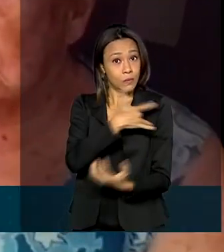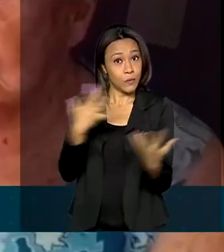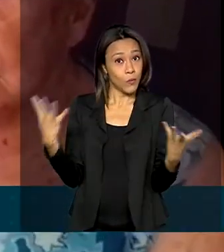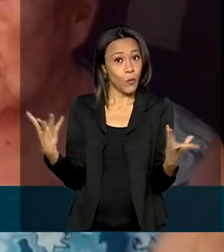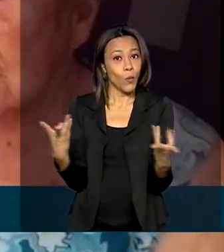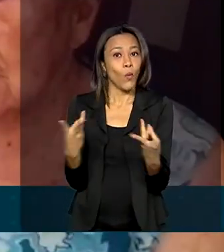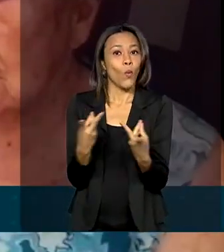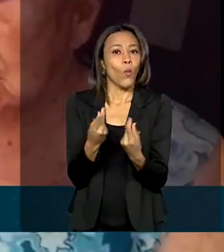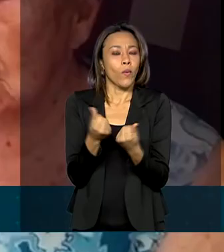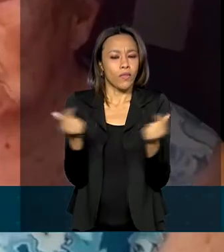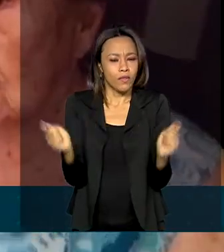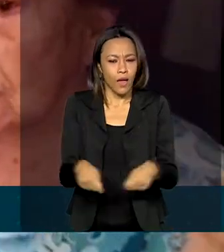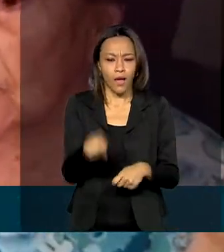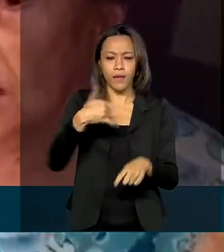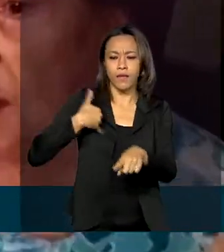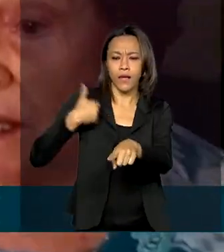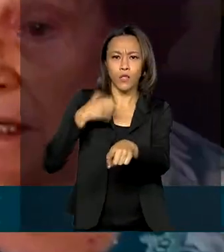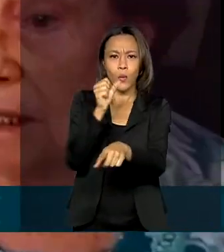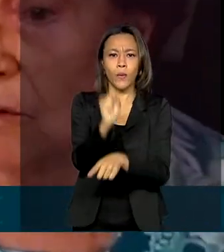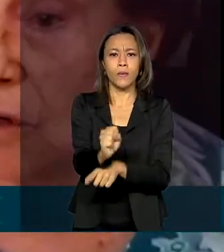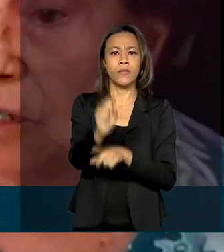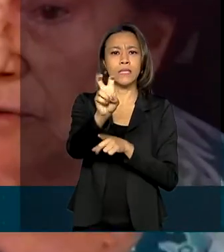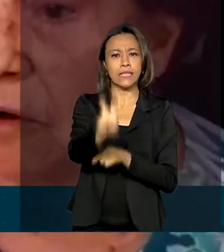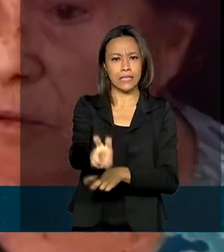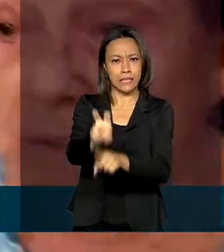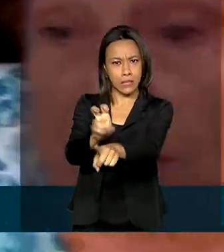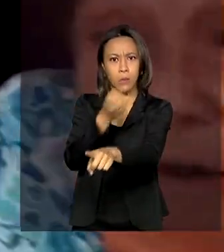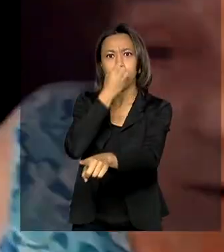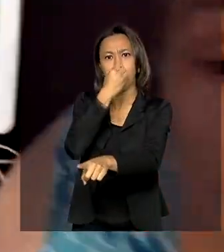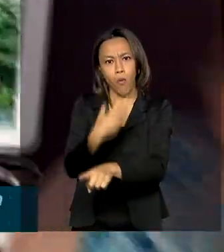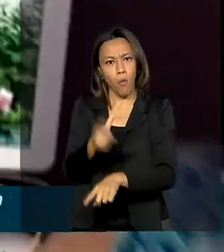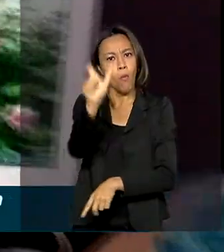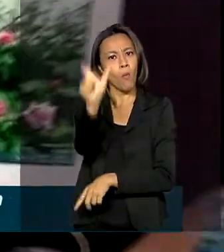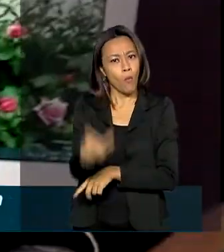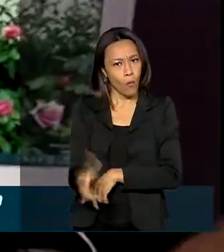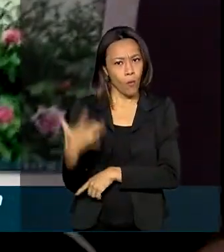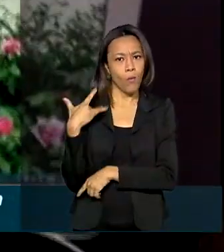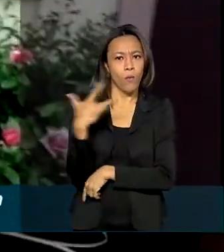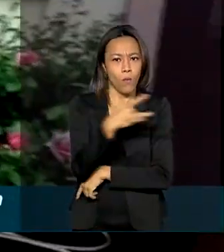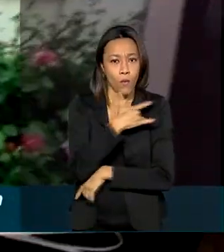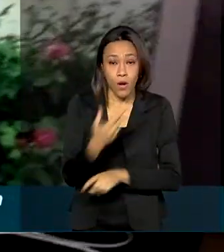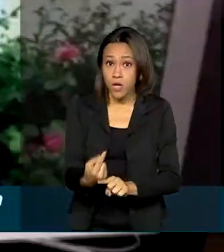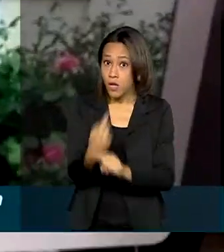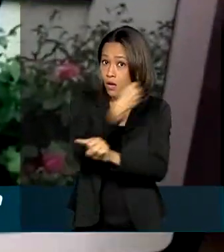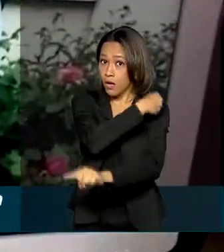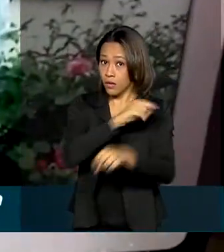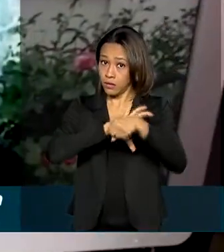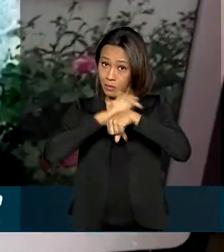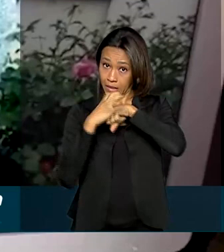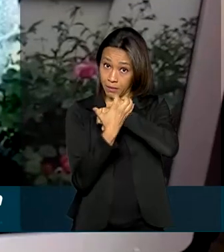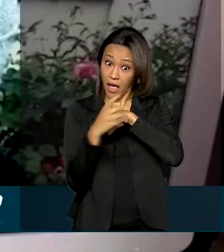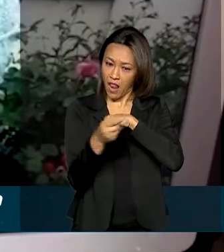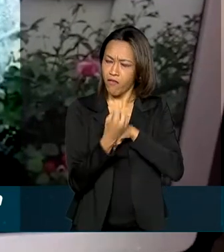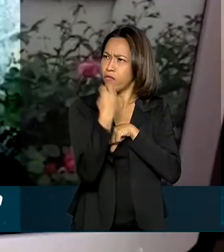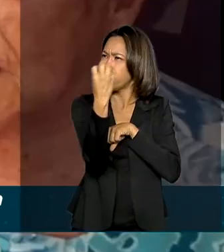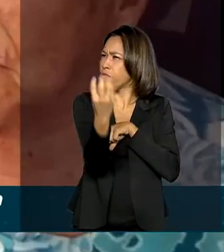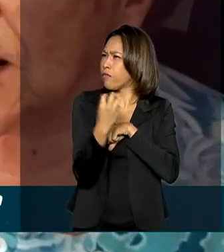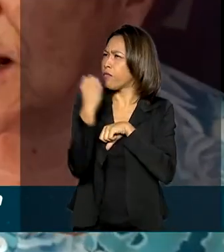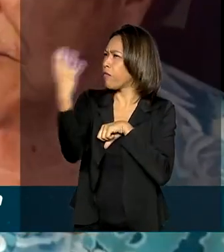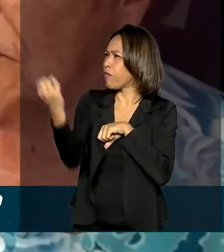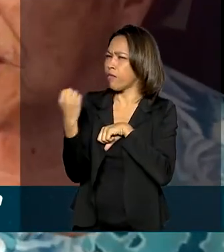exemplo, tem 85 anos, com boa saúde. E antes da pandemia, viajou bastante.